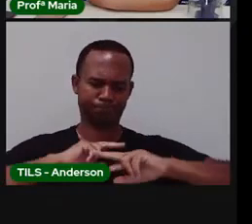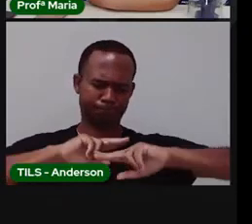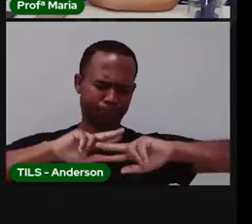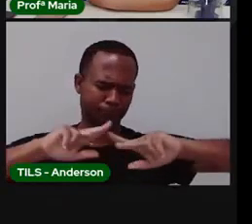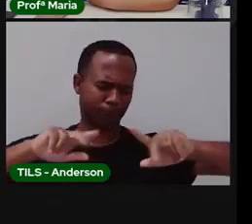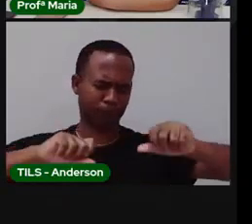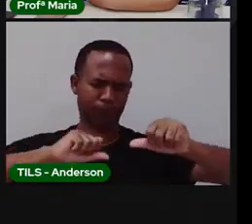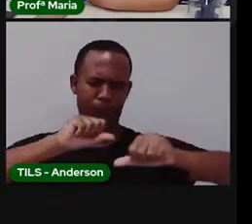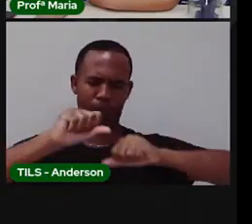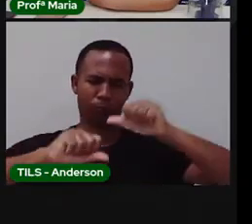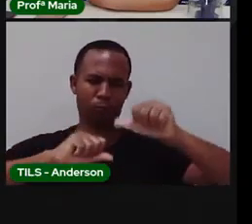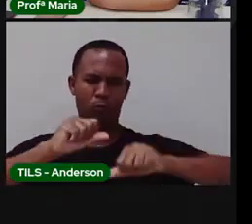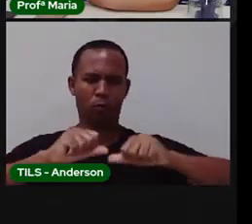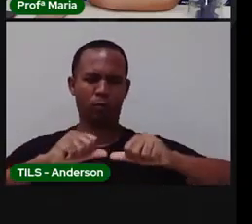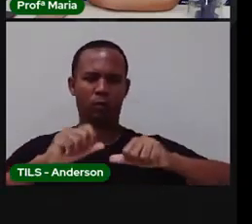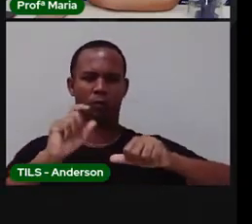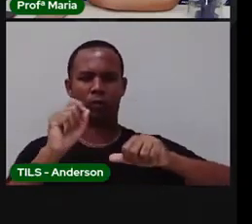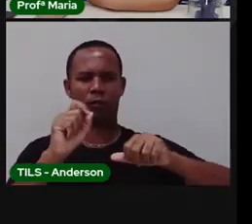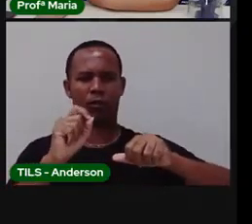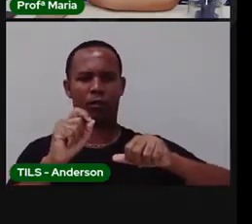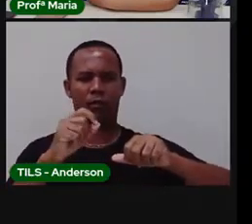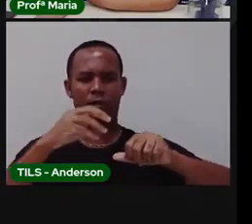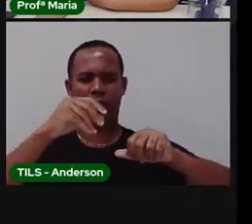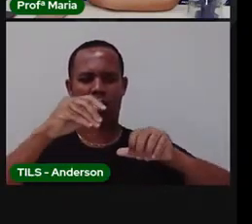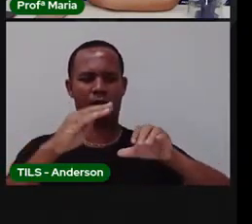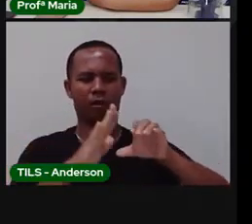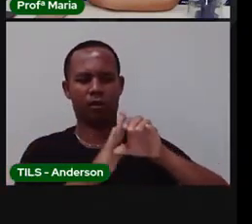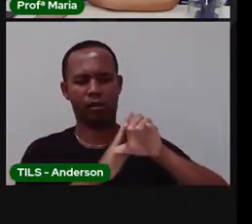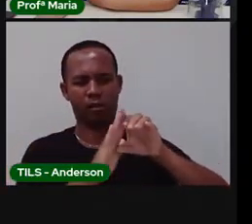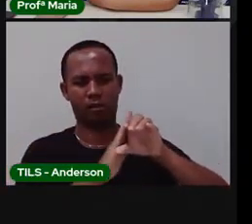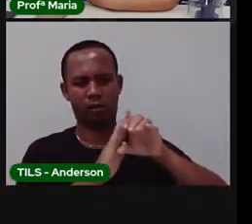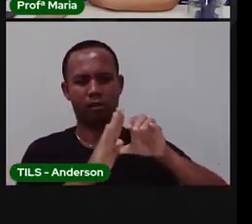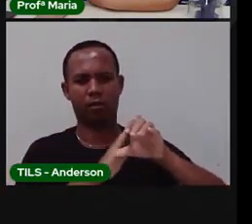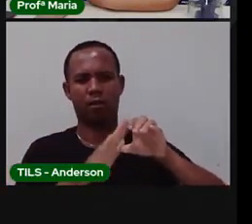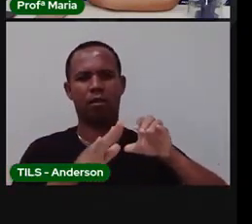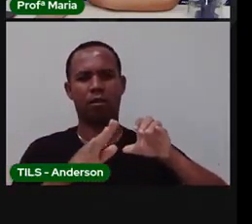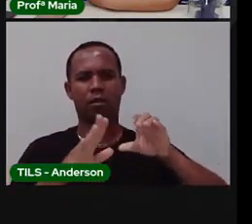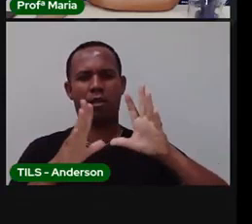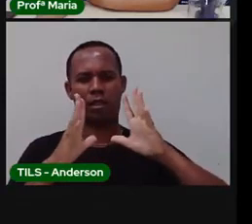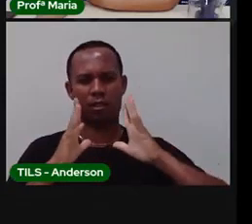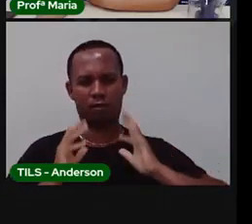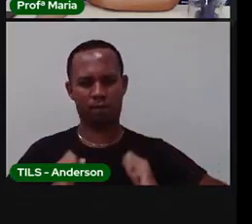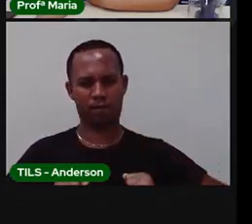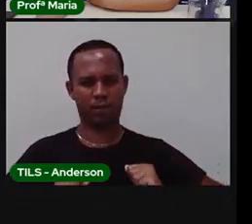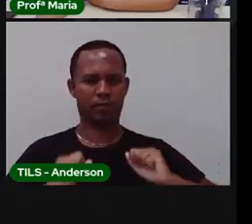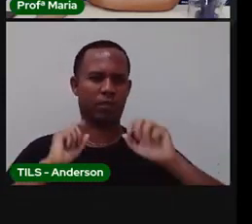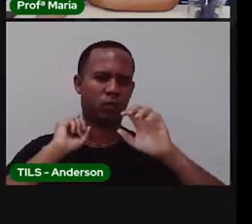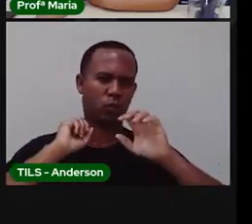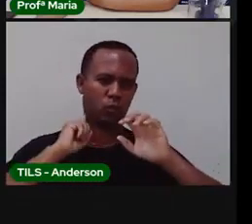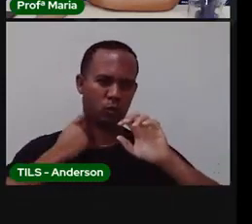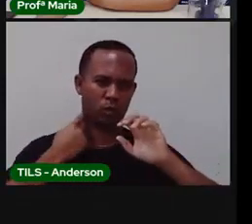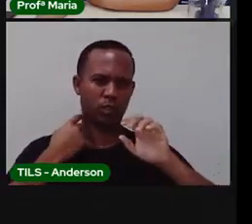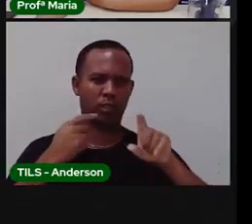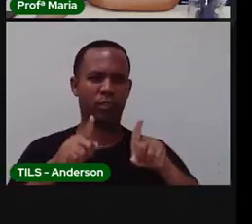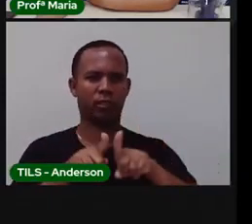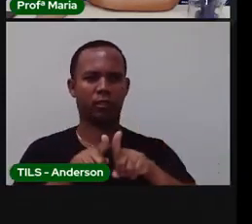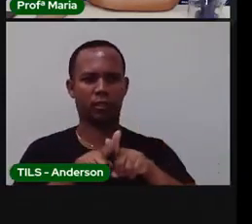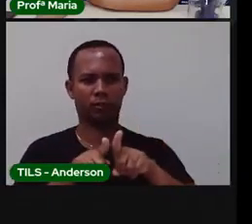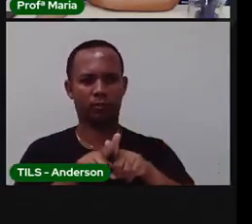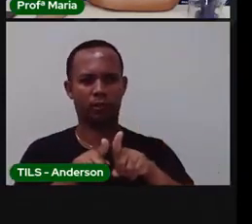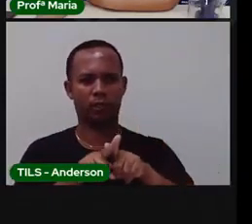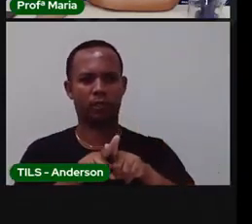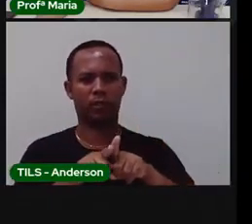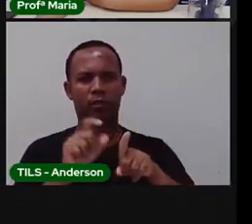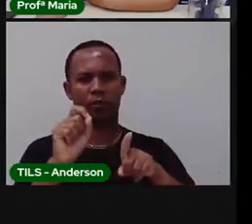por exemplo pelos filtros de areia de várias camadas que ajudam a retirar a sujeira e também